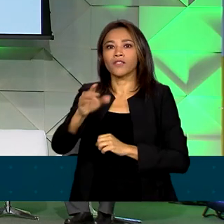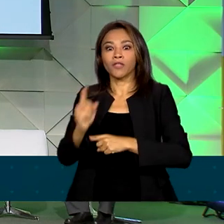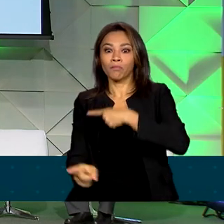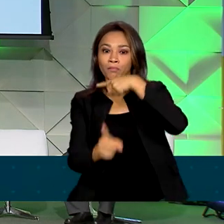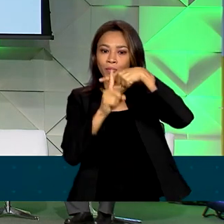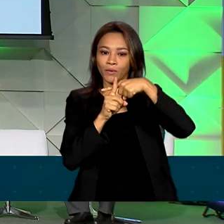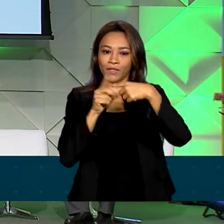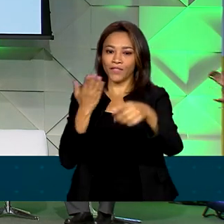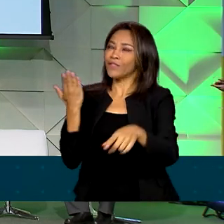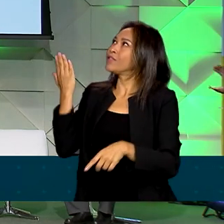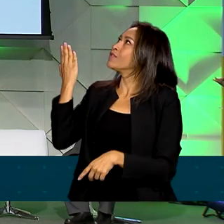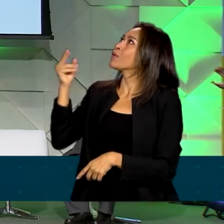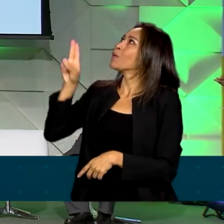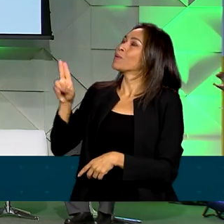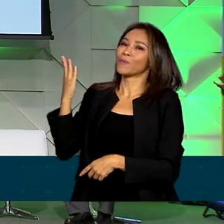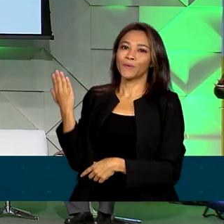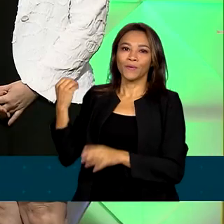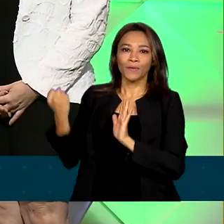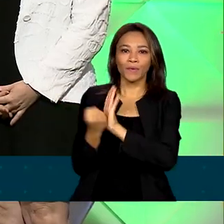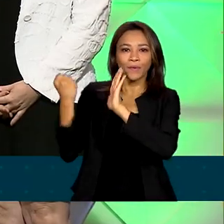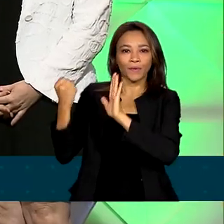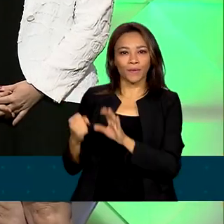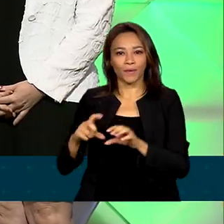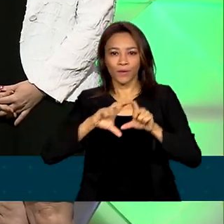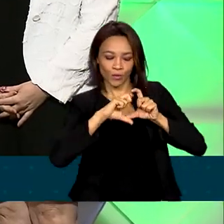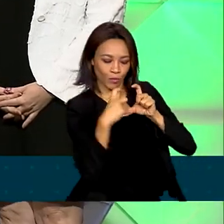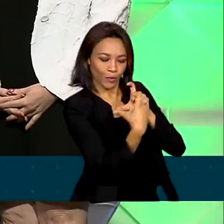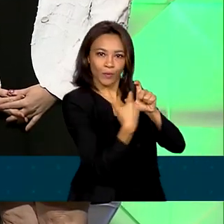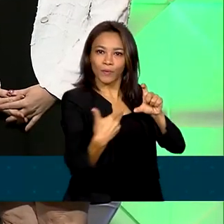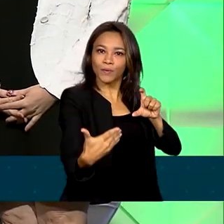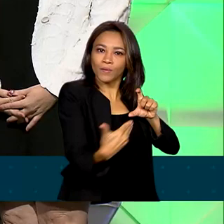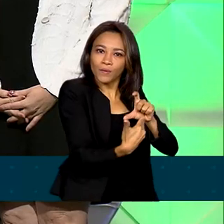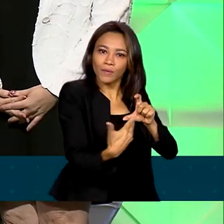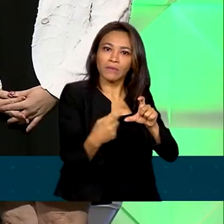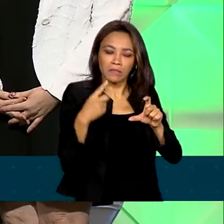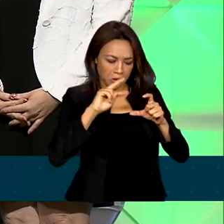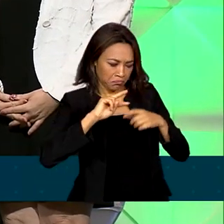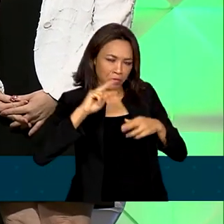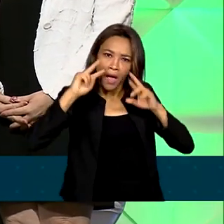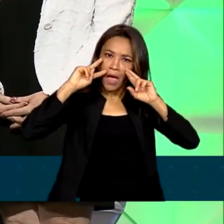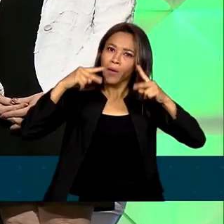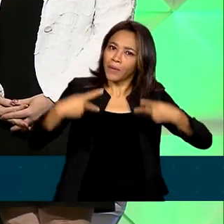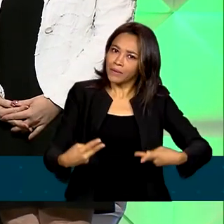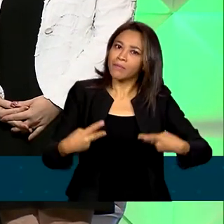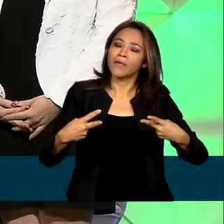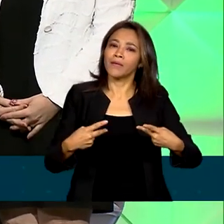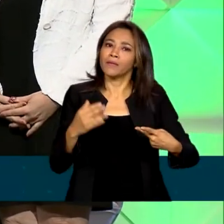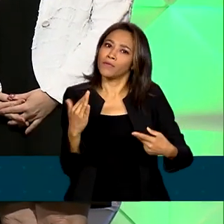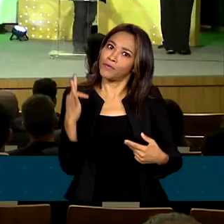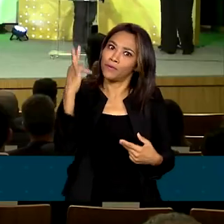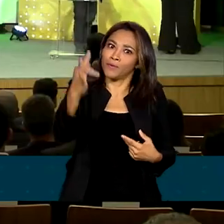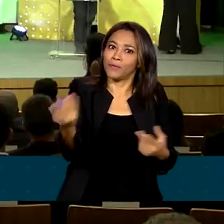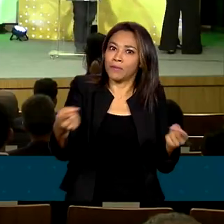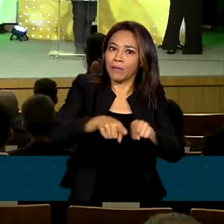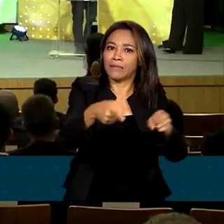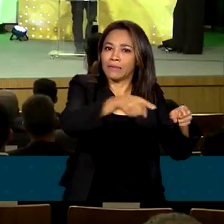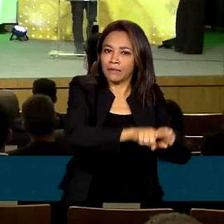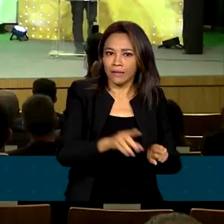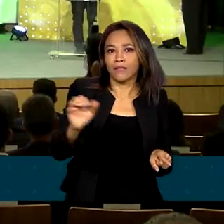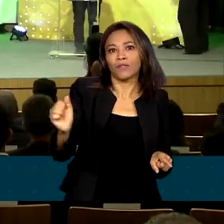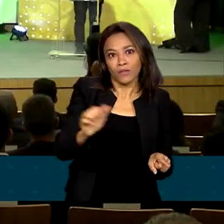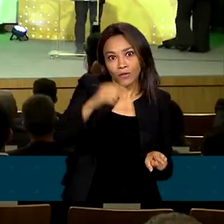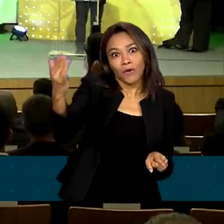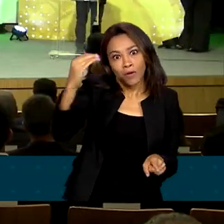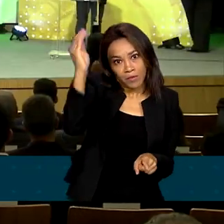uso da marca nas embalagens dos produtos, o reconhecimento de possíveis parceiros internacionais e até a